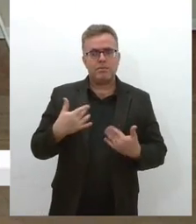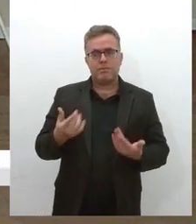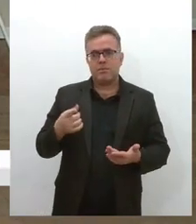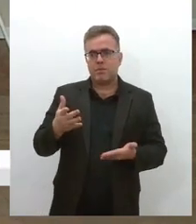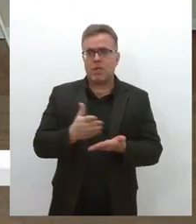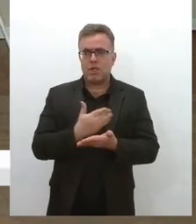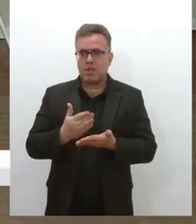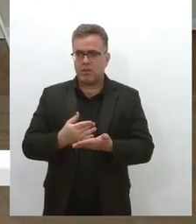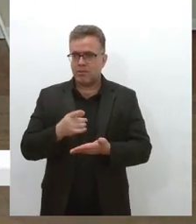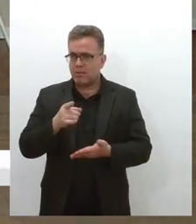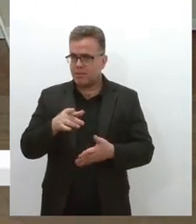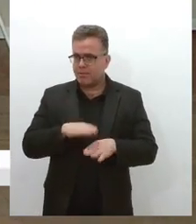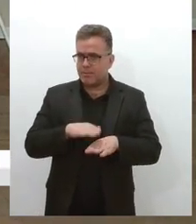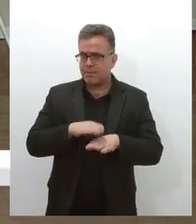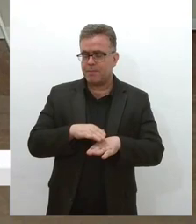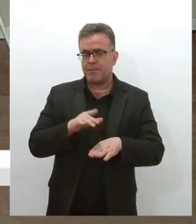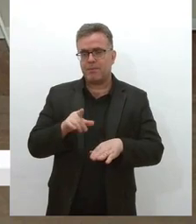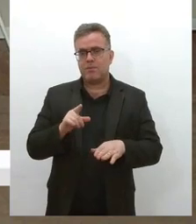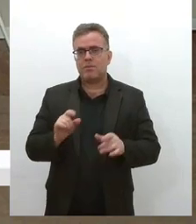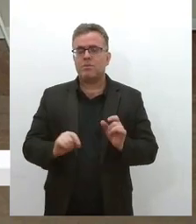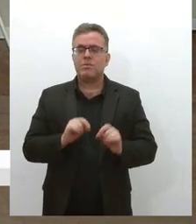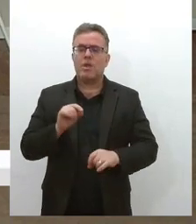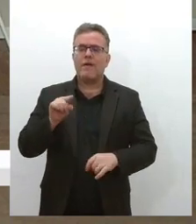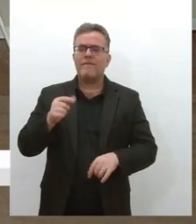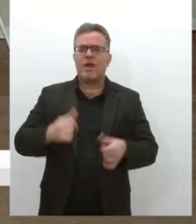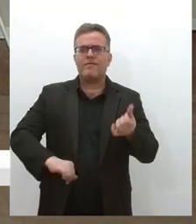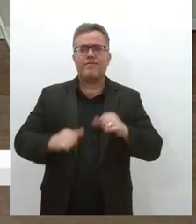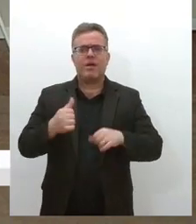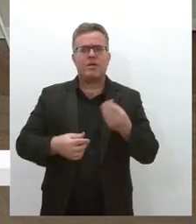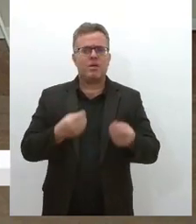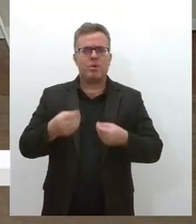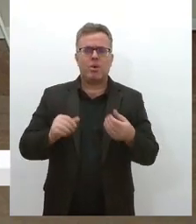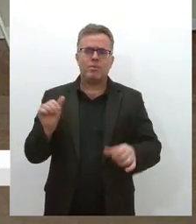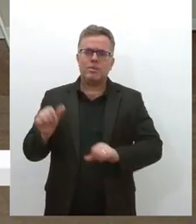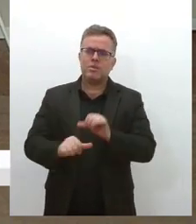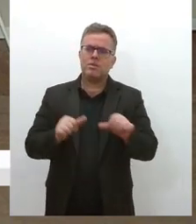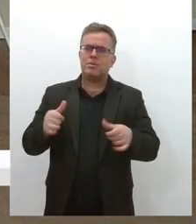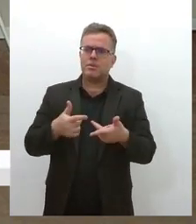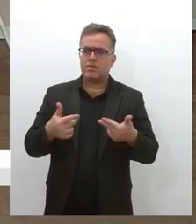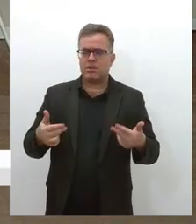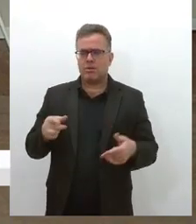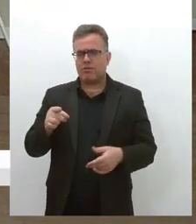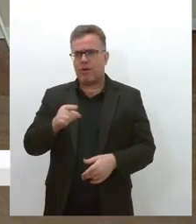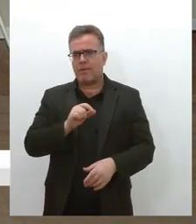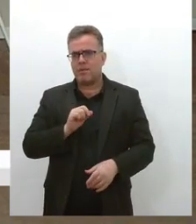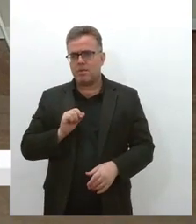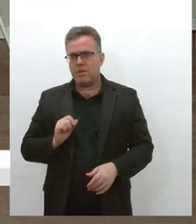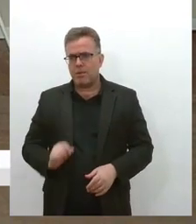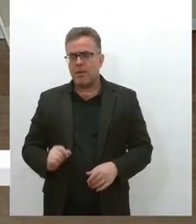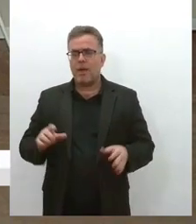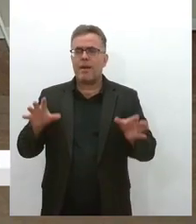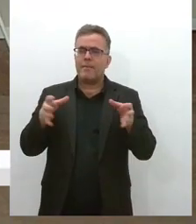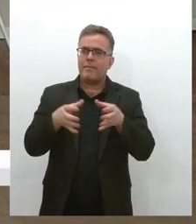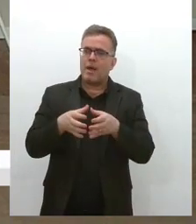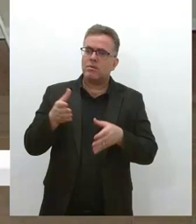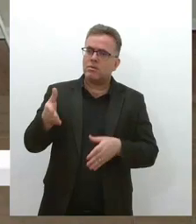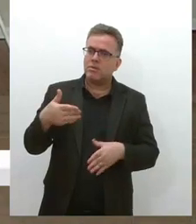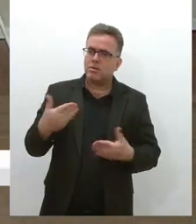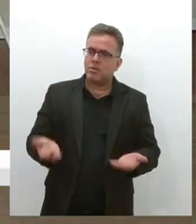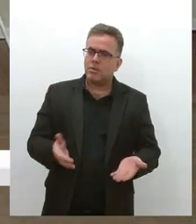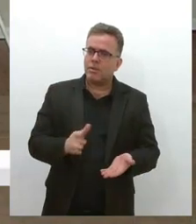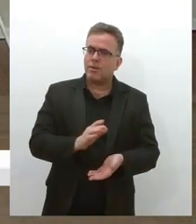e o que é que você avalia de transformação, né, para a categoria das assistentes sociais,